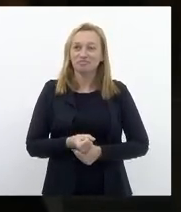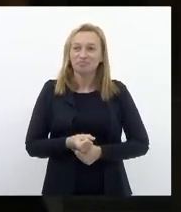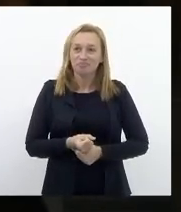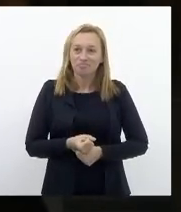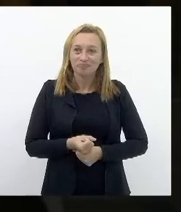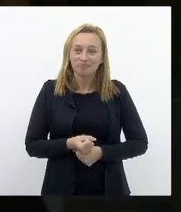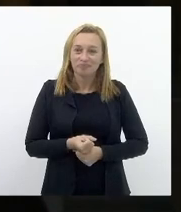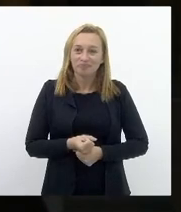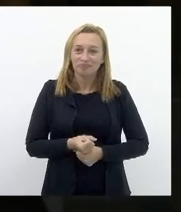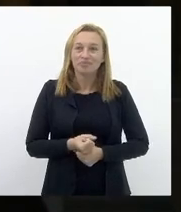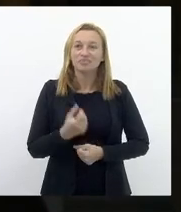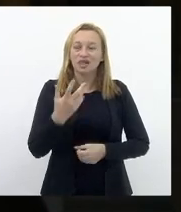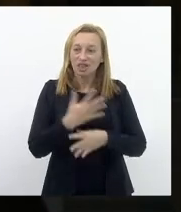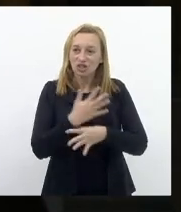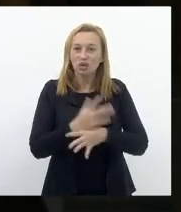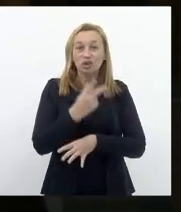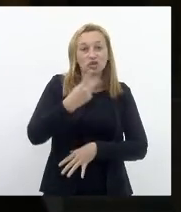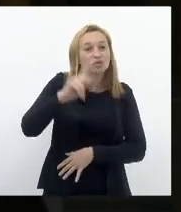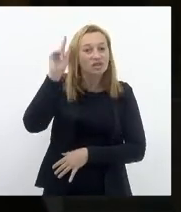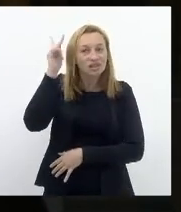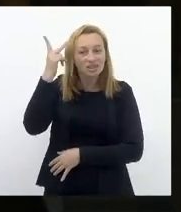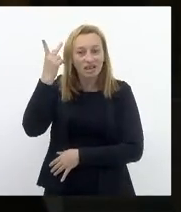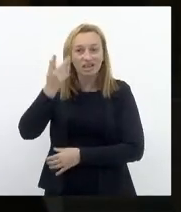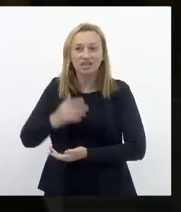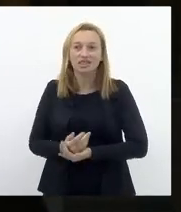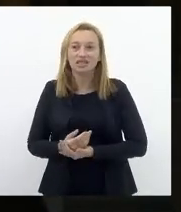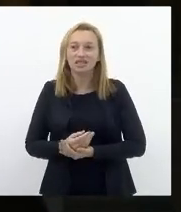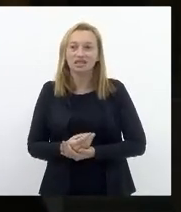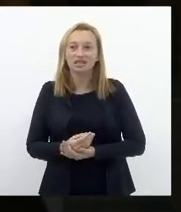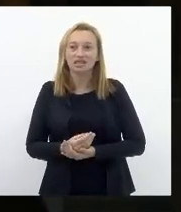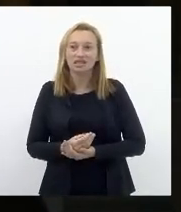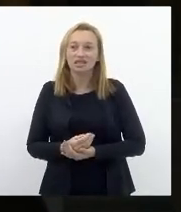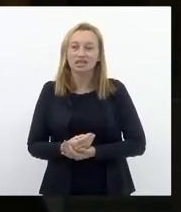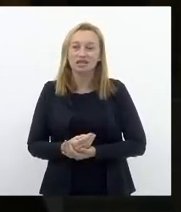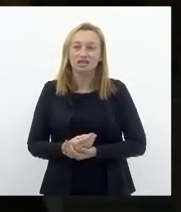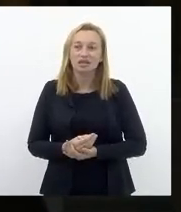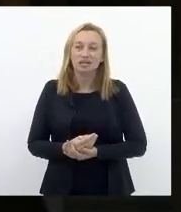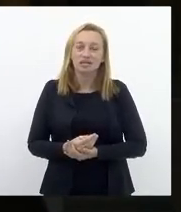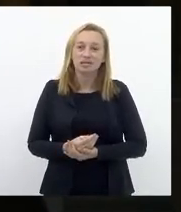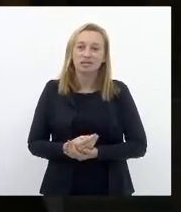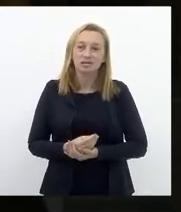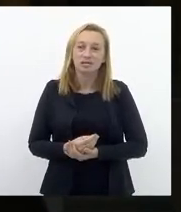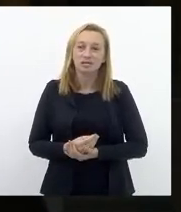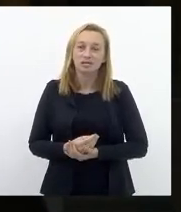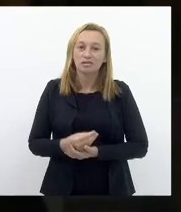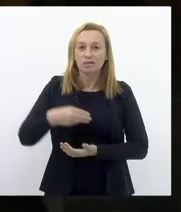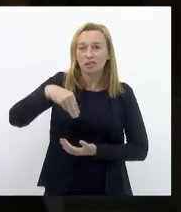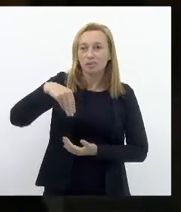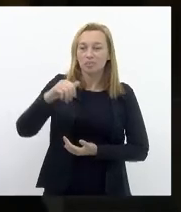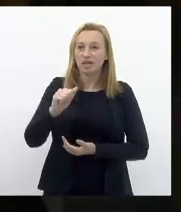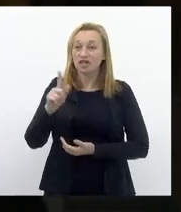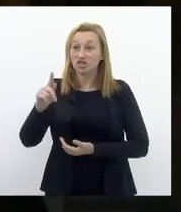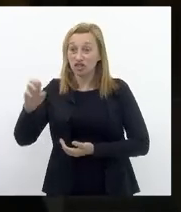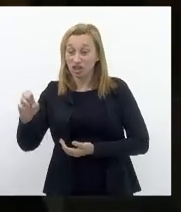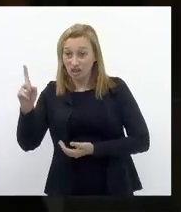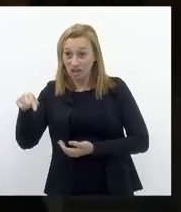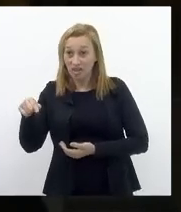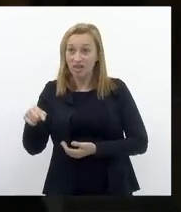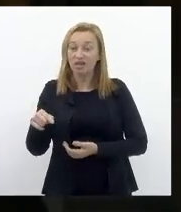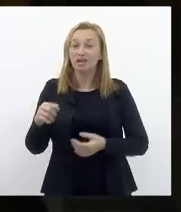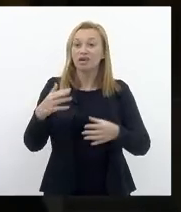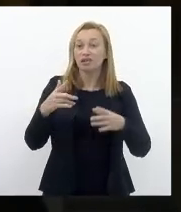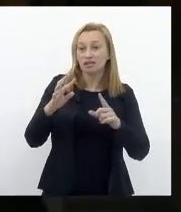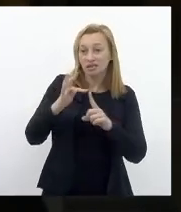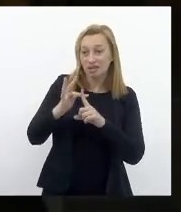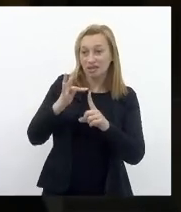bairro A história da sua cidade Da sua região E aí não me refiro Somente a Magé Mas me refiro A Guapimirim A Teresópolis A Petrópolis Toda a